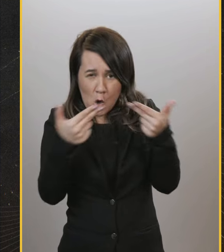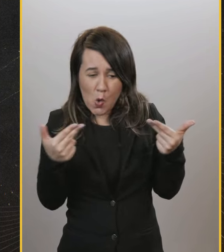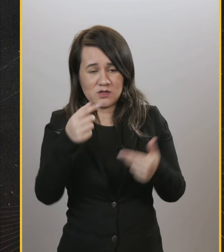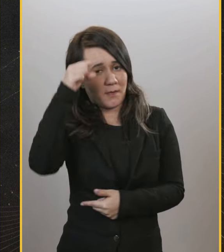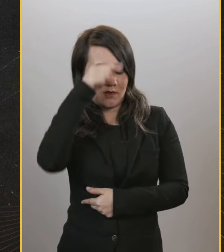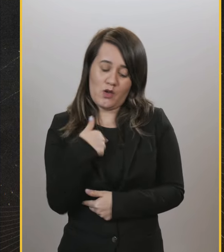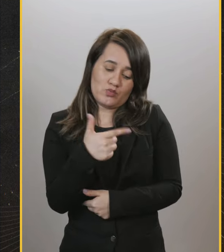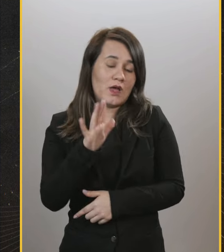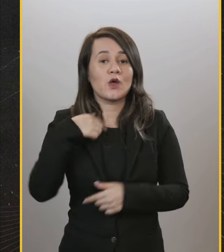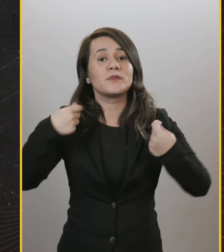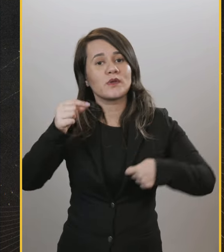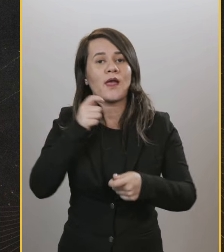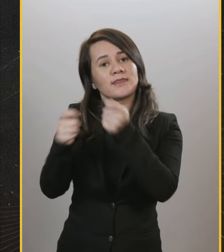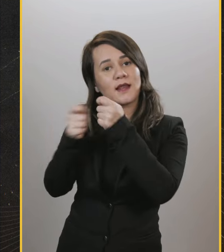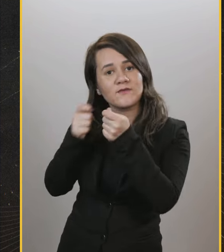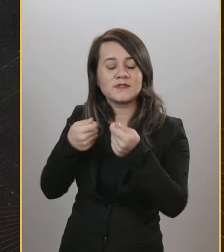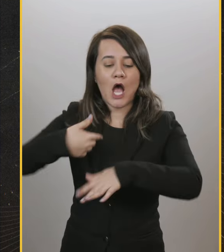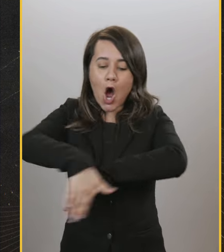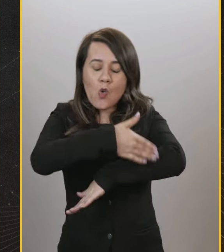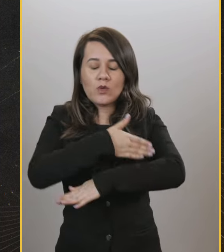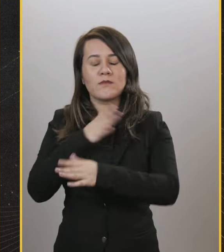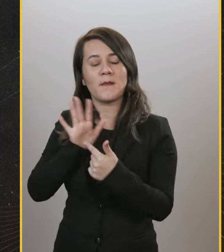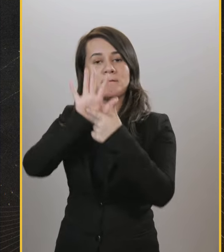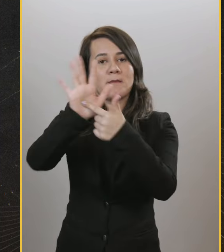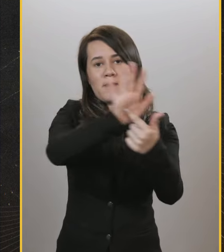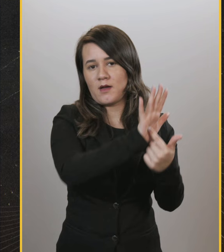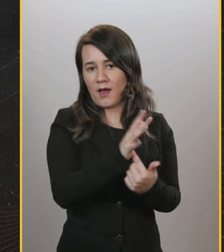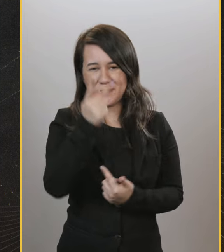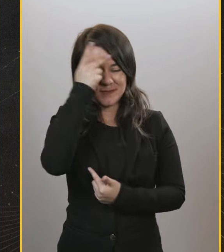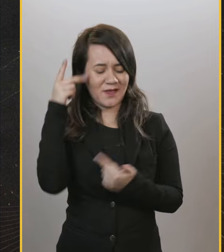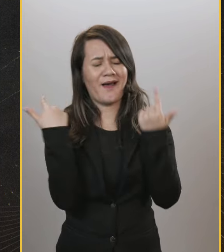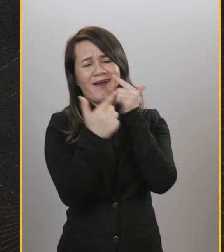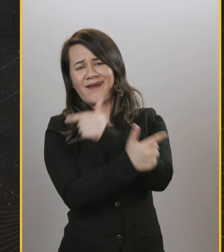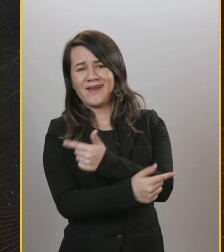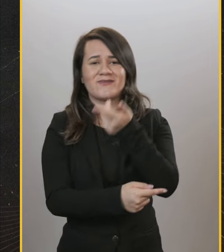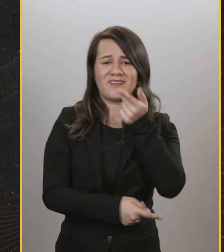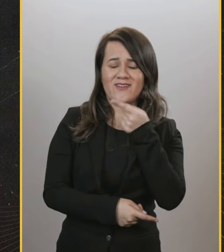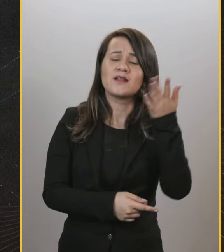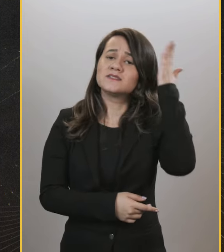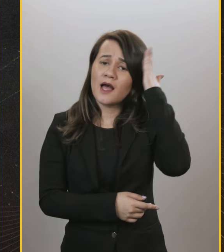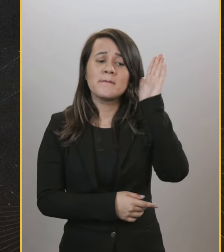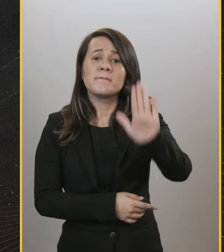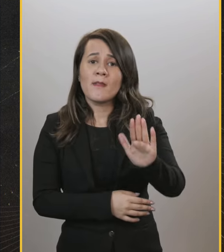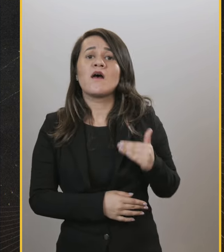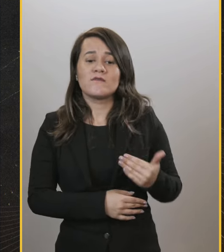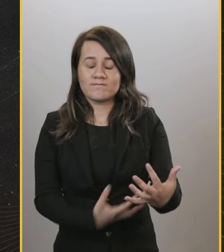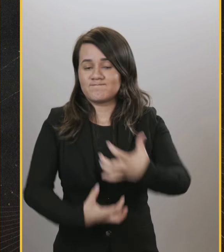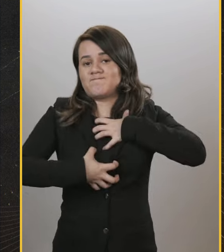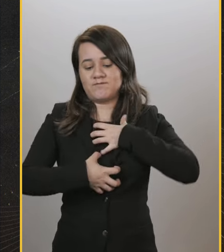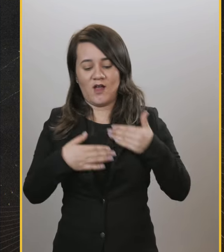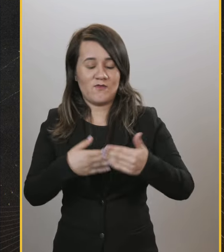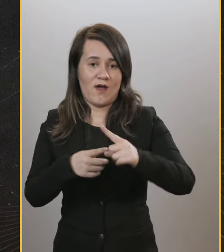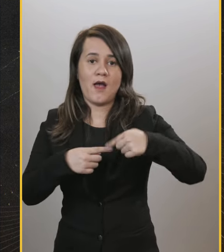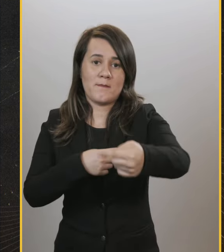dependo de sabatina, de debate, de rua pra me apresentar. E aí tem uma parte bem que fica. Não. As pessoas tão dando risada, mas elas sabem que a